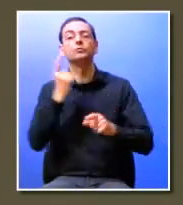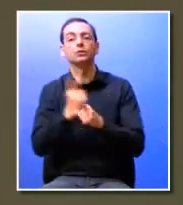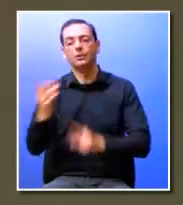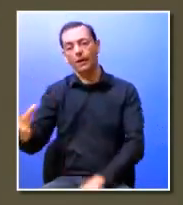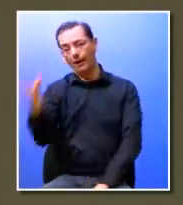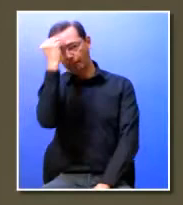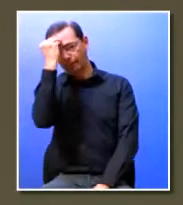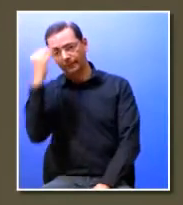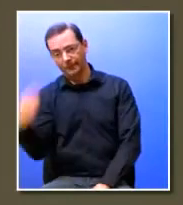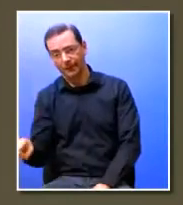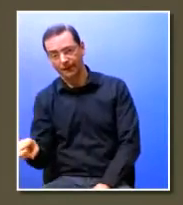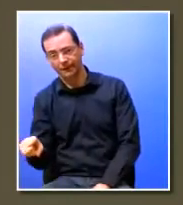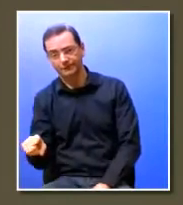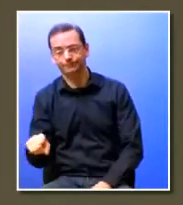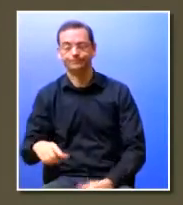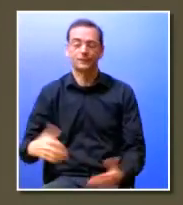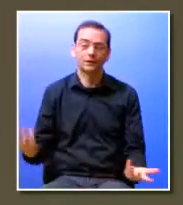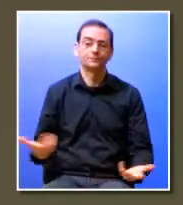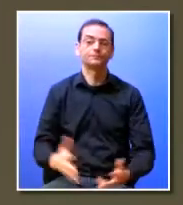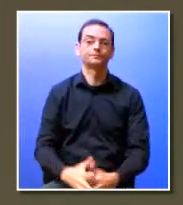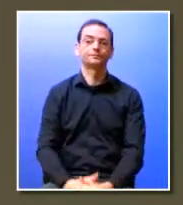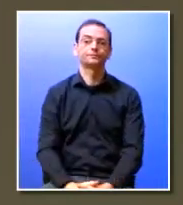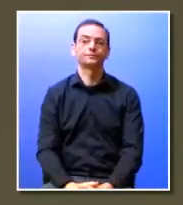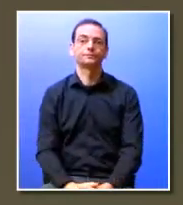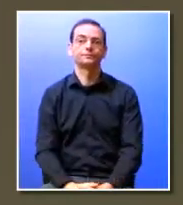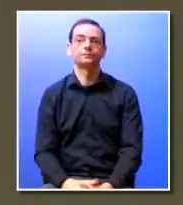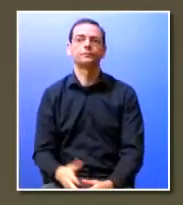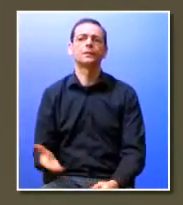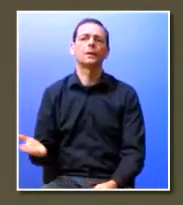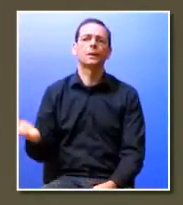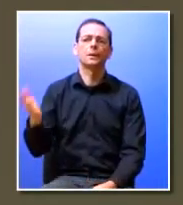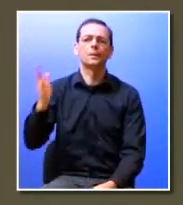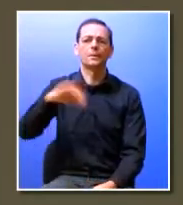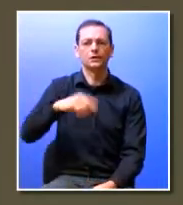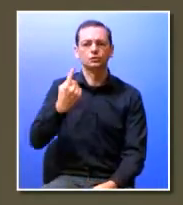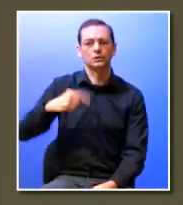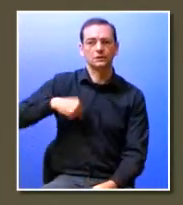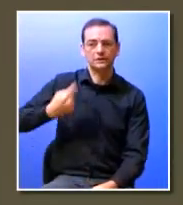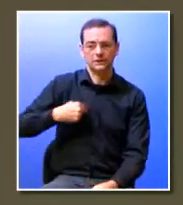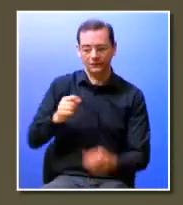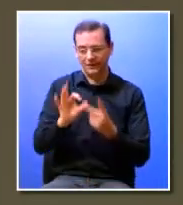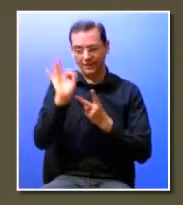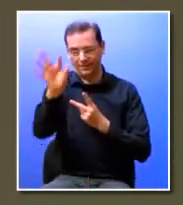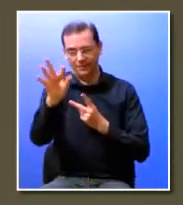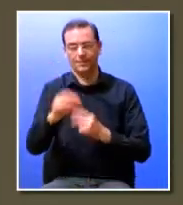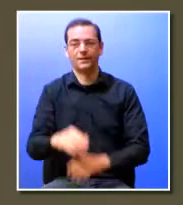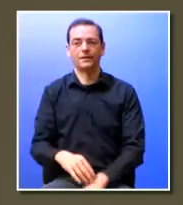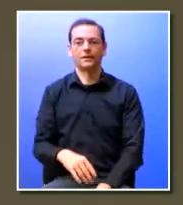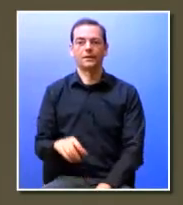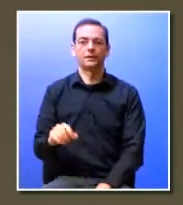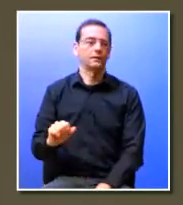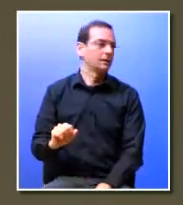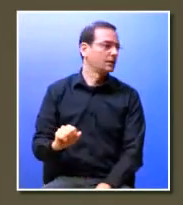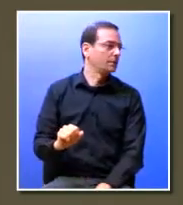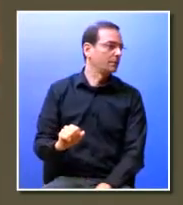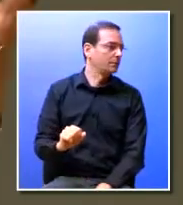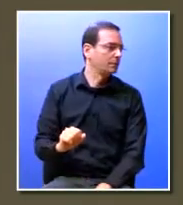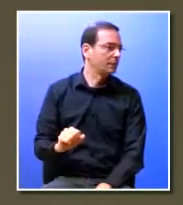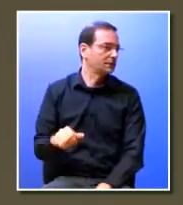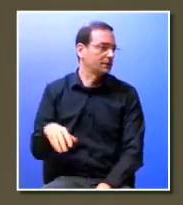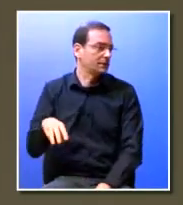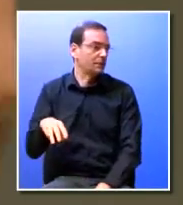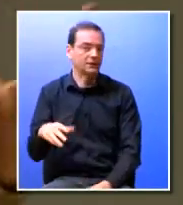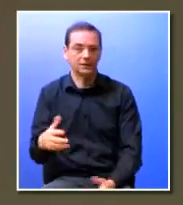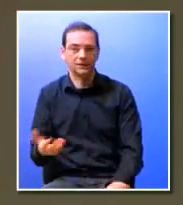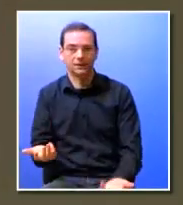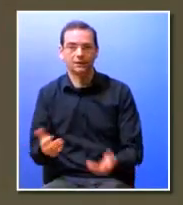testarmos e procurarmos formas diferentes de fazer outra iniciativa que gostava de vos trazer hoje é o mentoring mas não é só o mentoring de uma